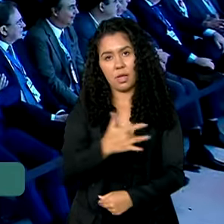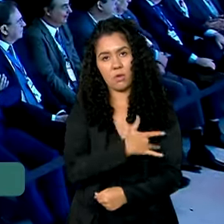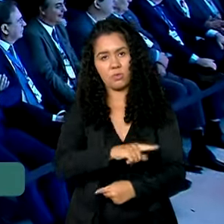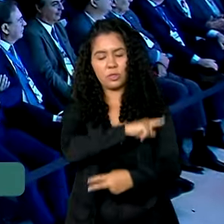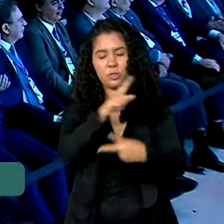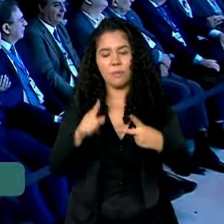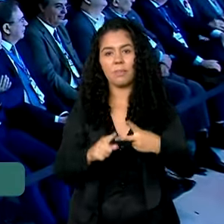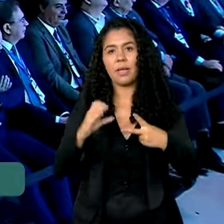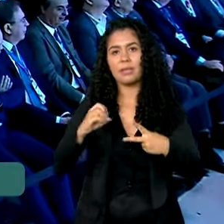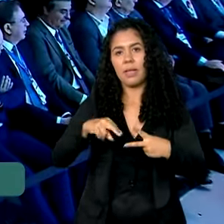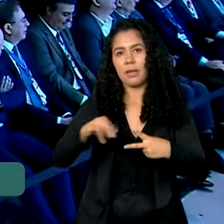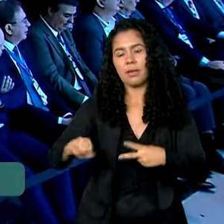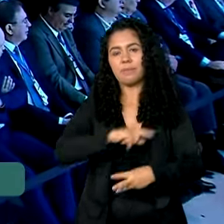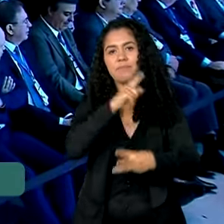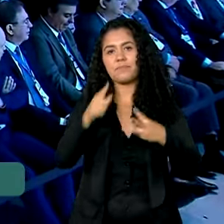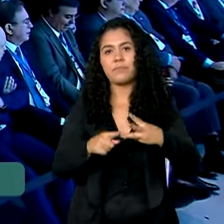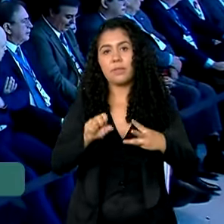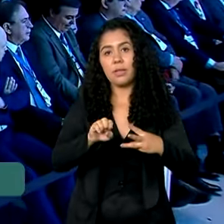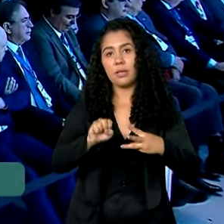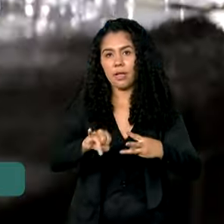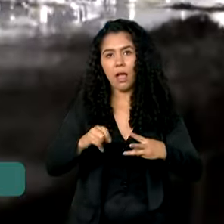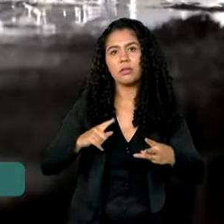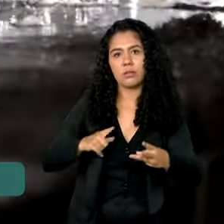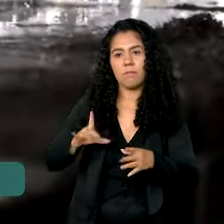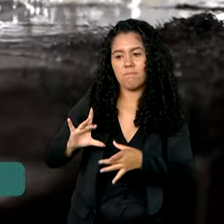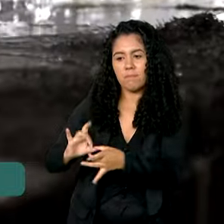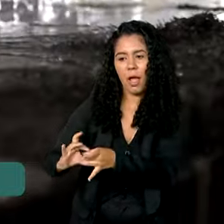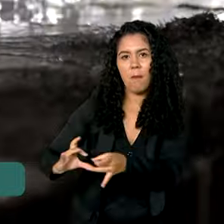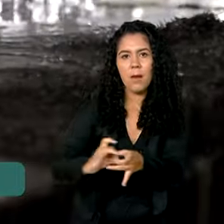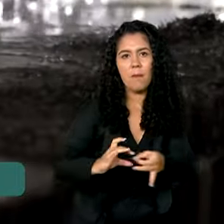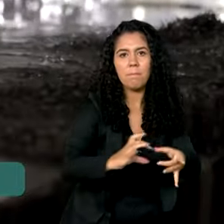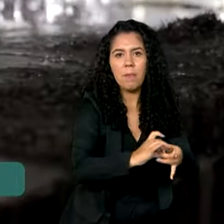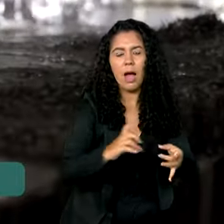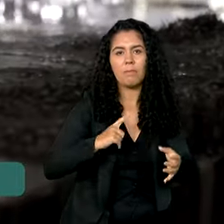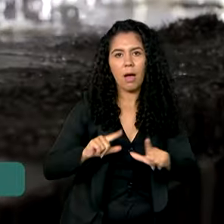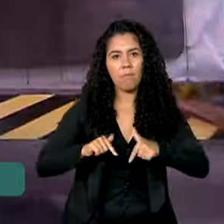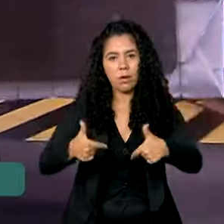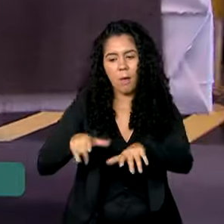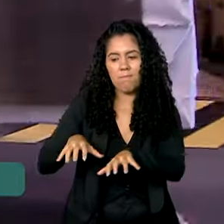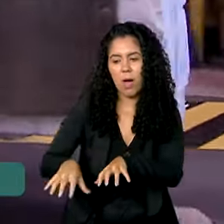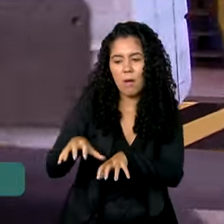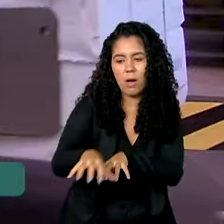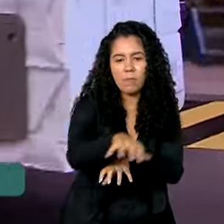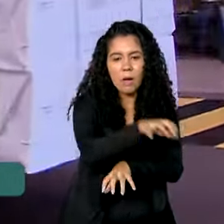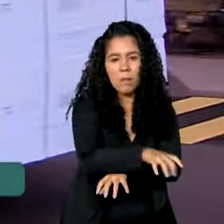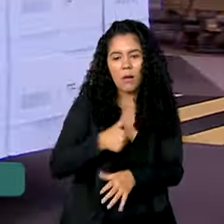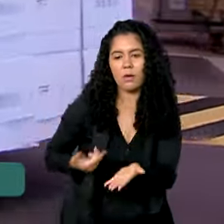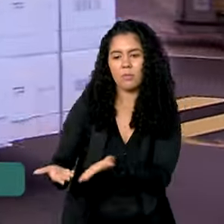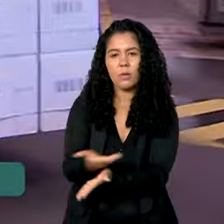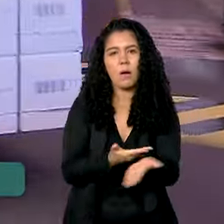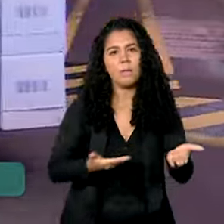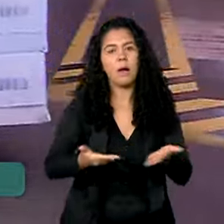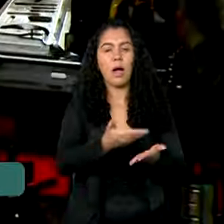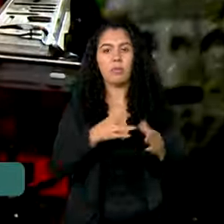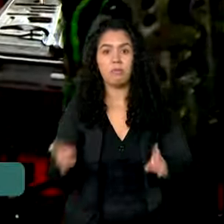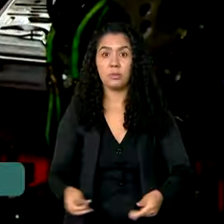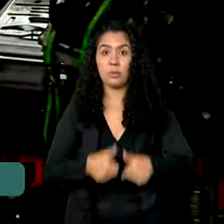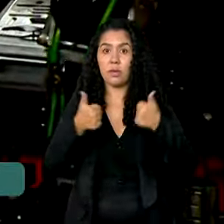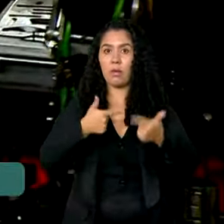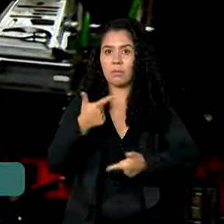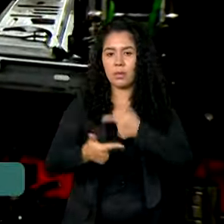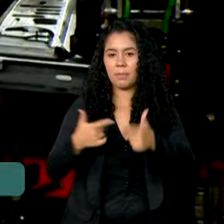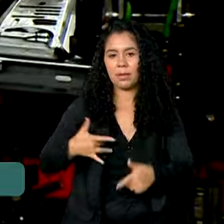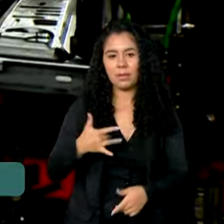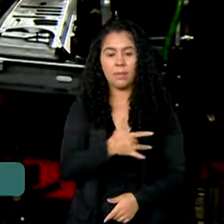objetivo de realizar ações intersetoriais para promover ambientes e processos de trabalho saudáveis no contexto